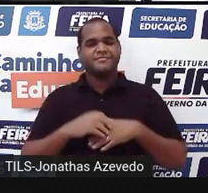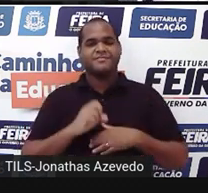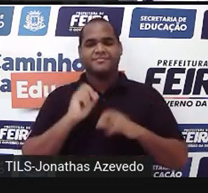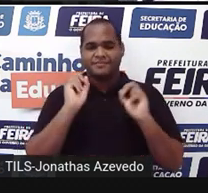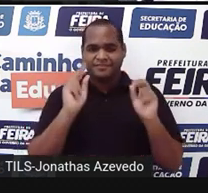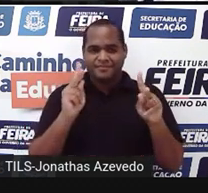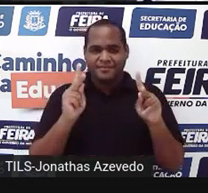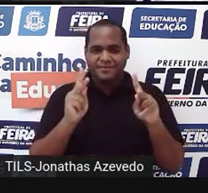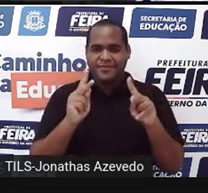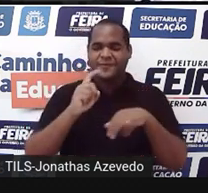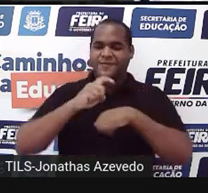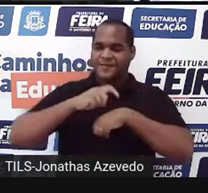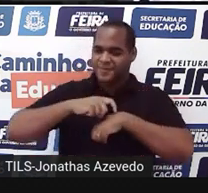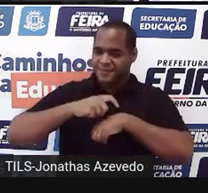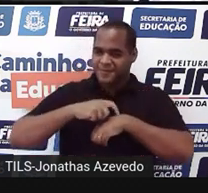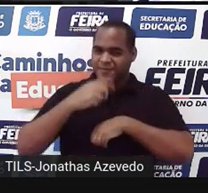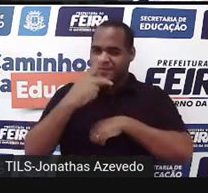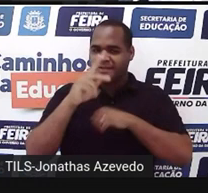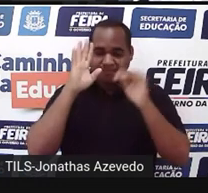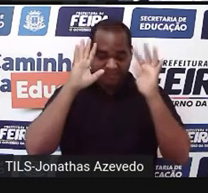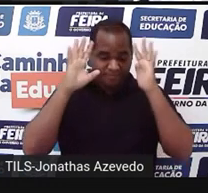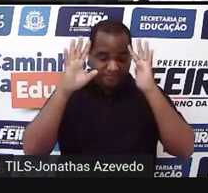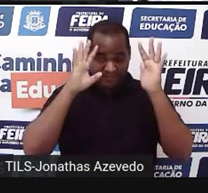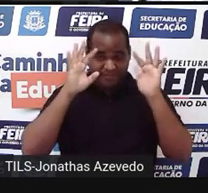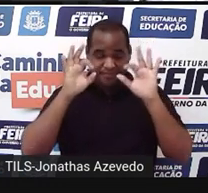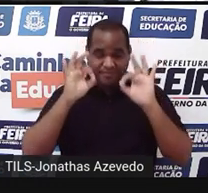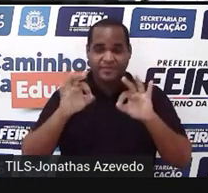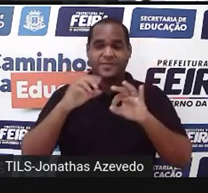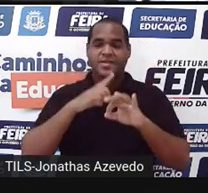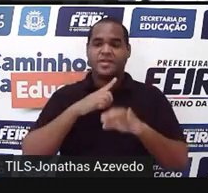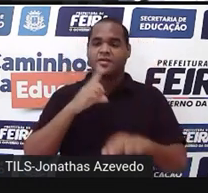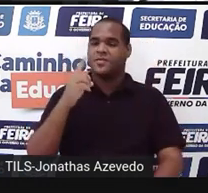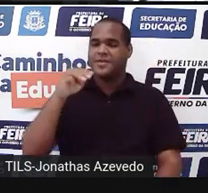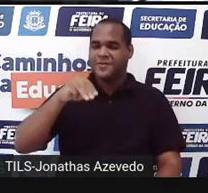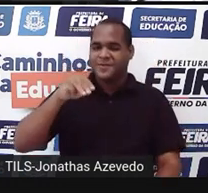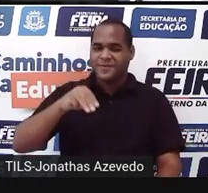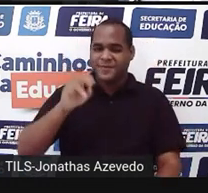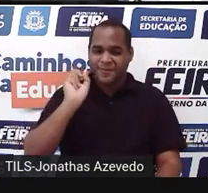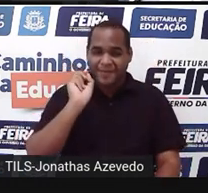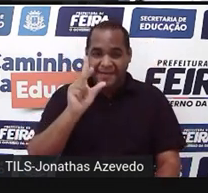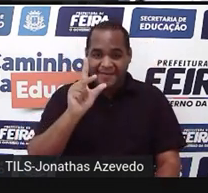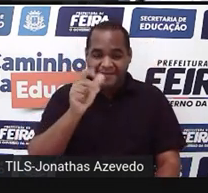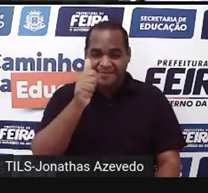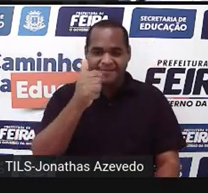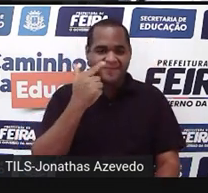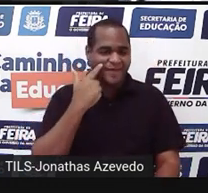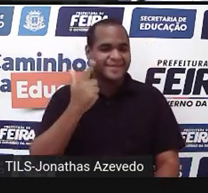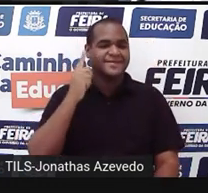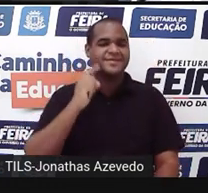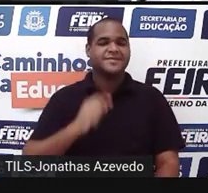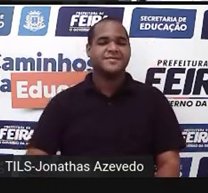Mas eu vou te dar um tempo para você tentar fazer isso. Eu vou te dar um minuto. Beleza? Vai lá!